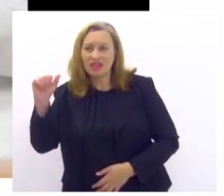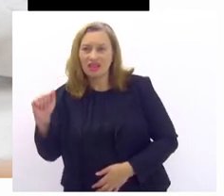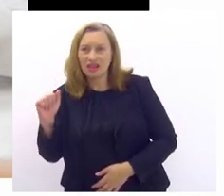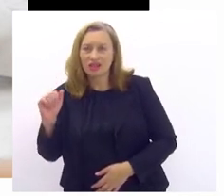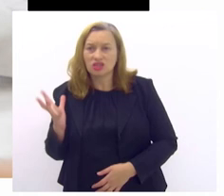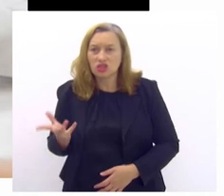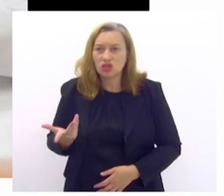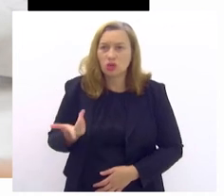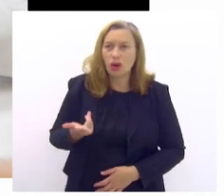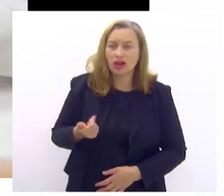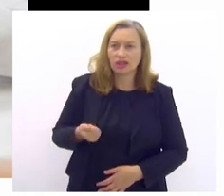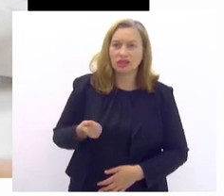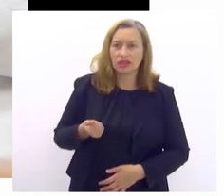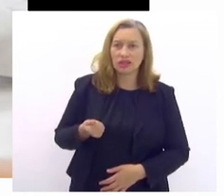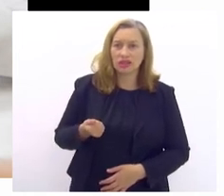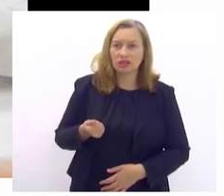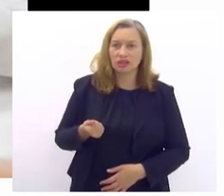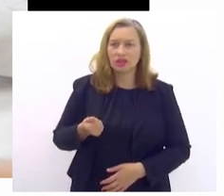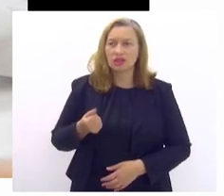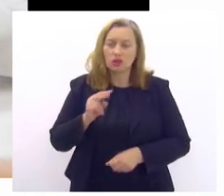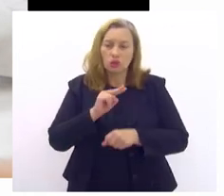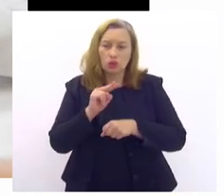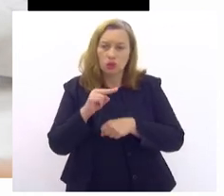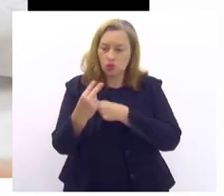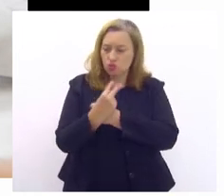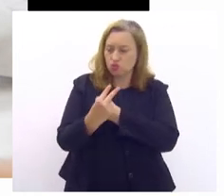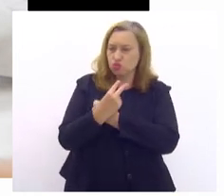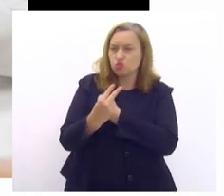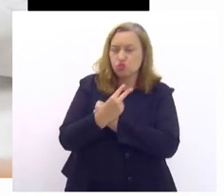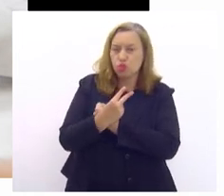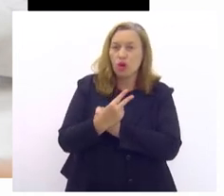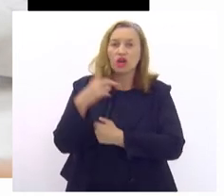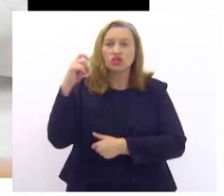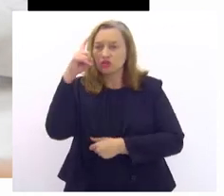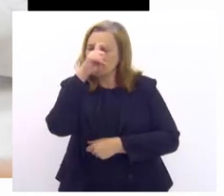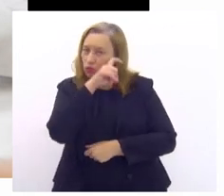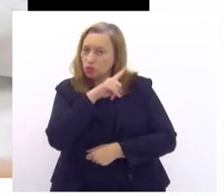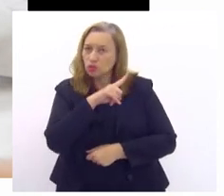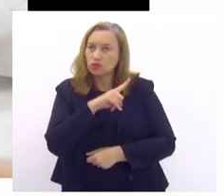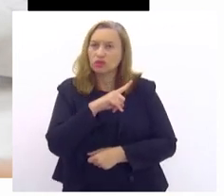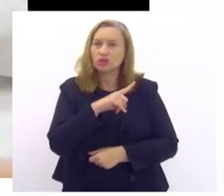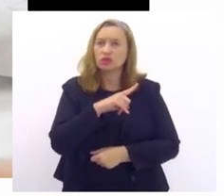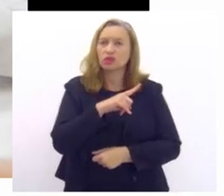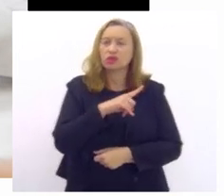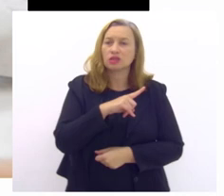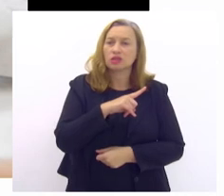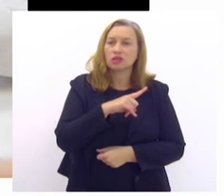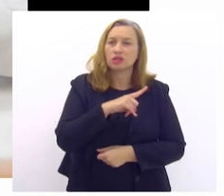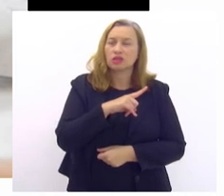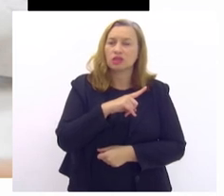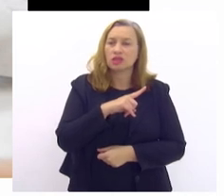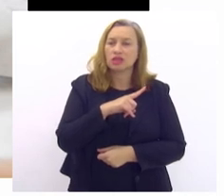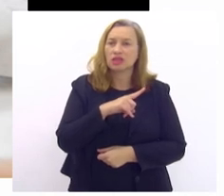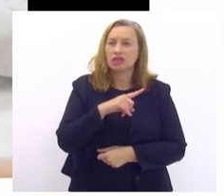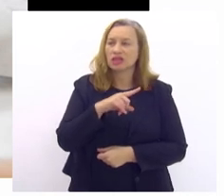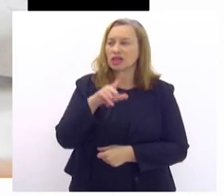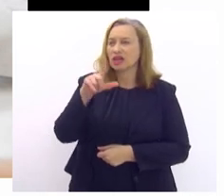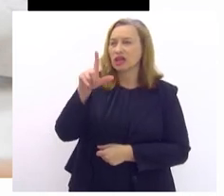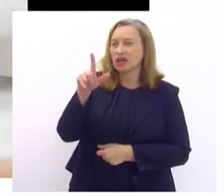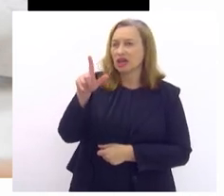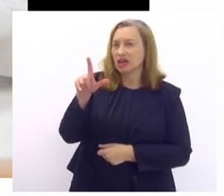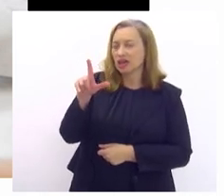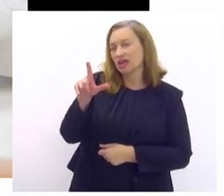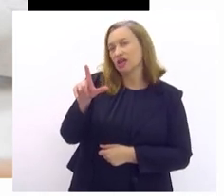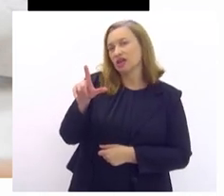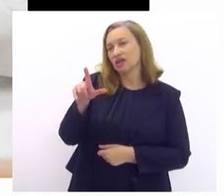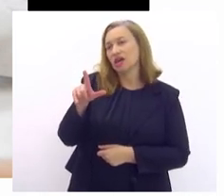automonitoramento, e isso dificulta muito por conta das crises de hipoglicemia que essa pessoa